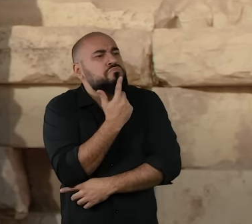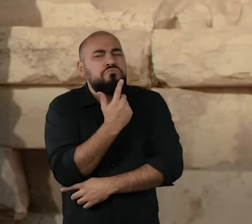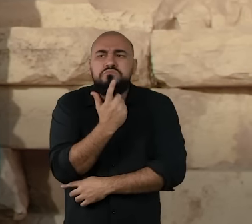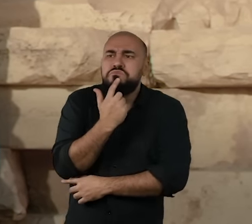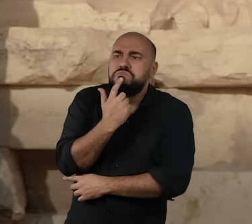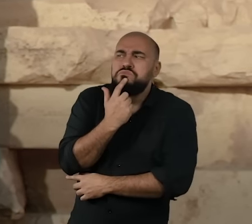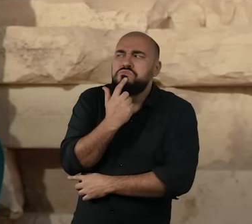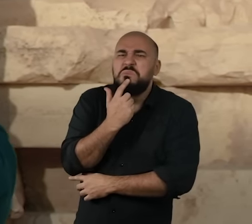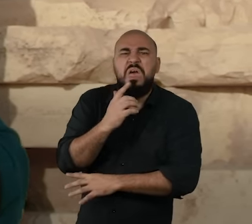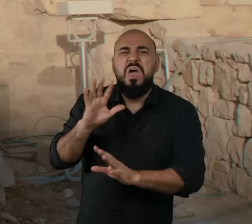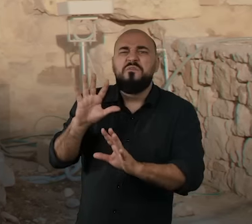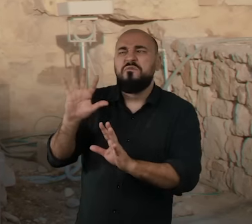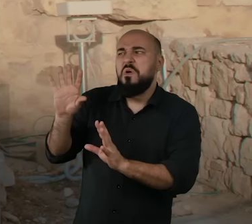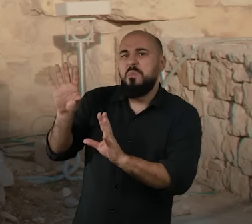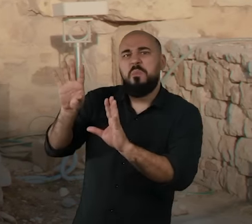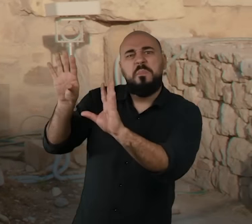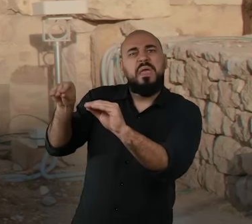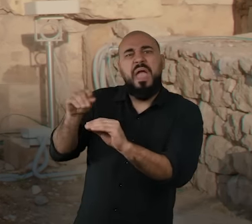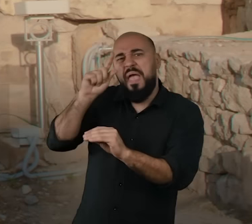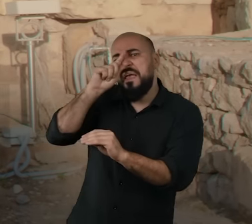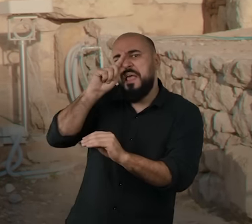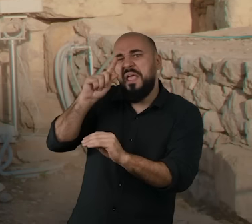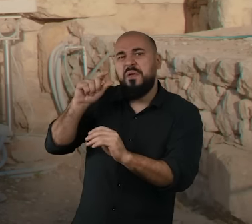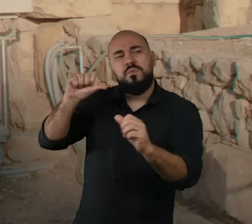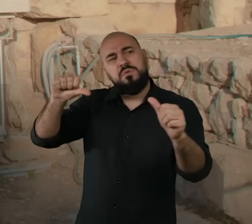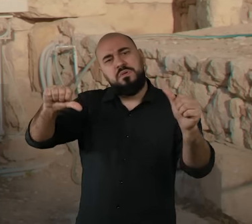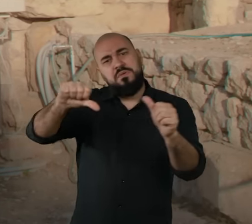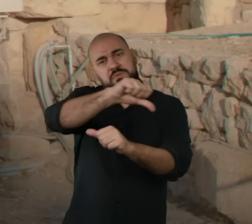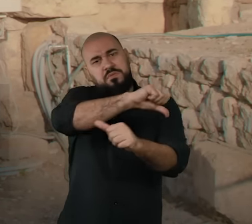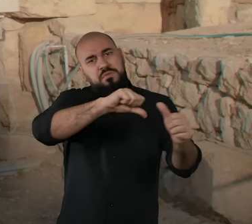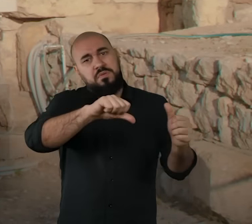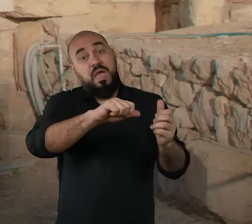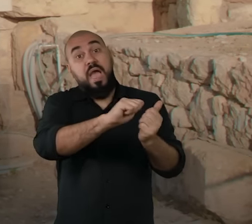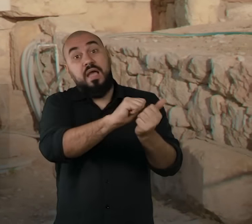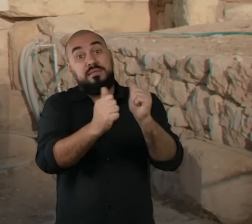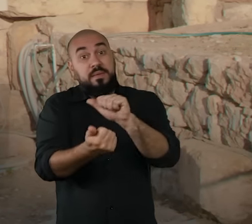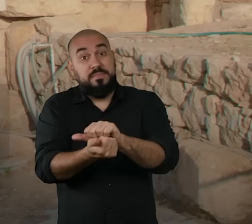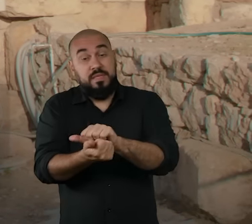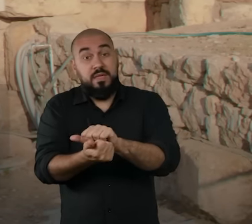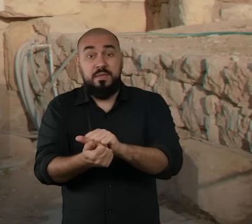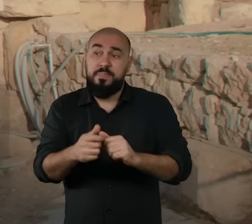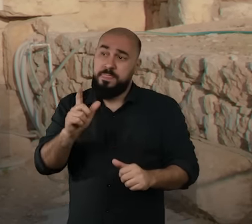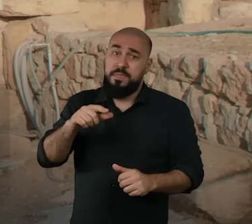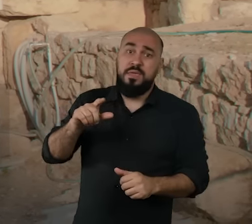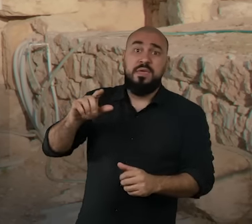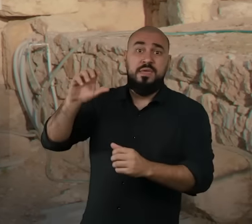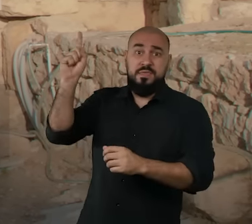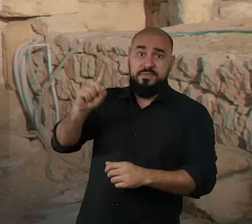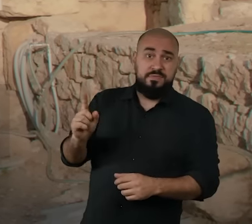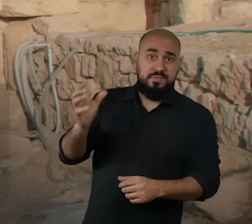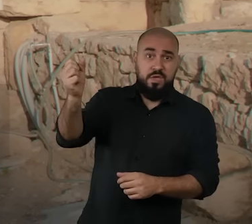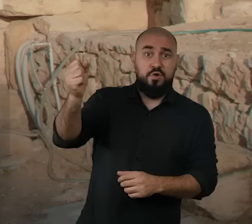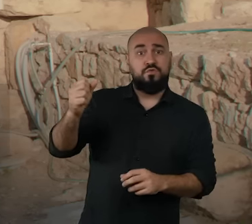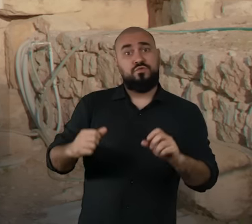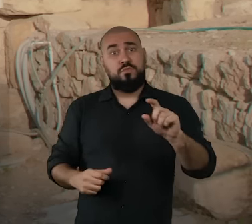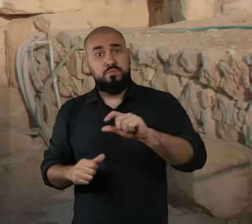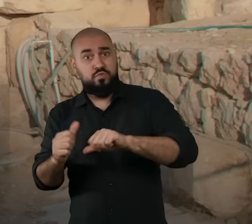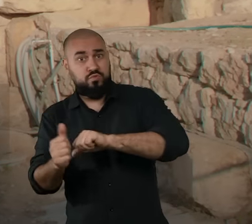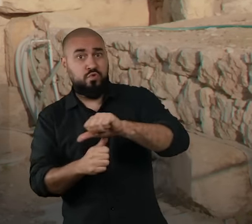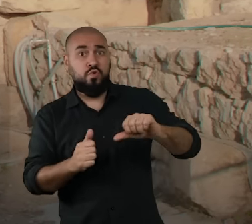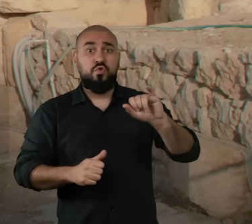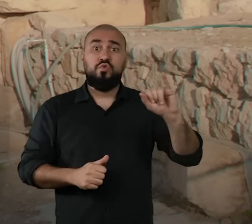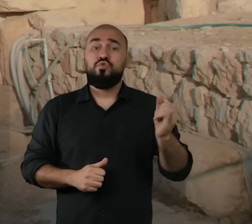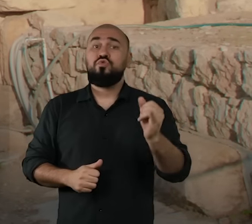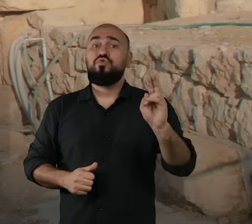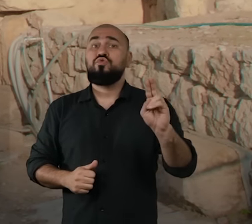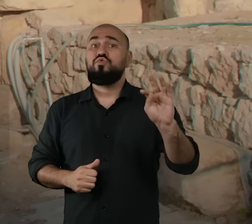recontá-la numa forma latina, de modo que Zeus virou Júpiter, Deméter virou Ceres, Heráclis virou